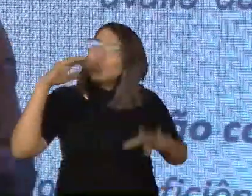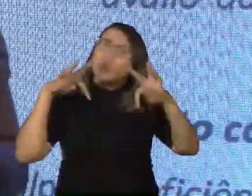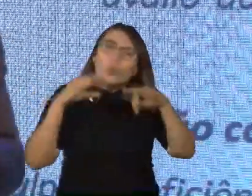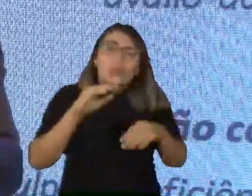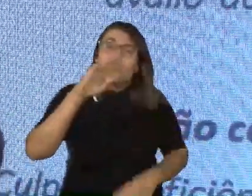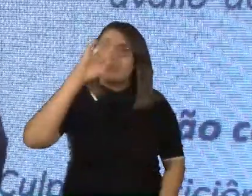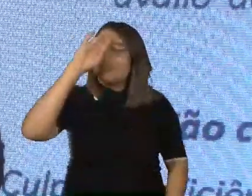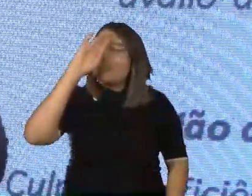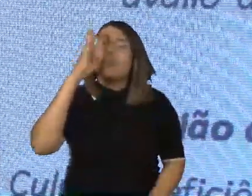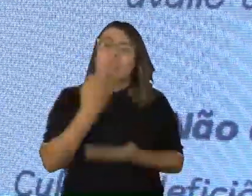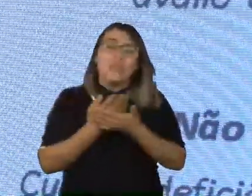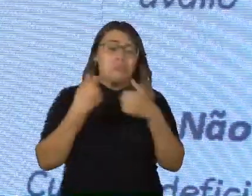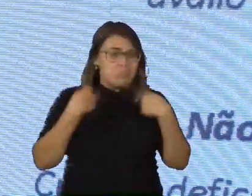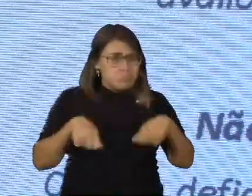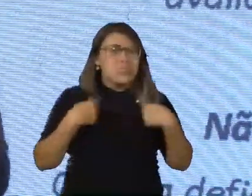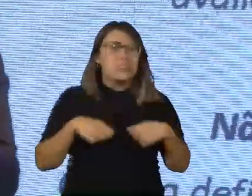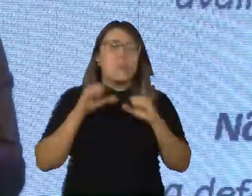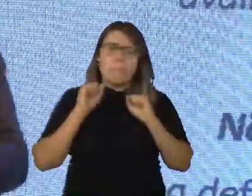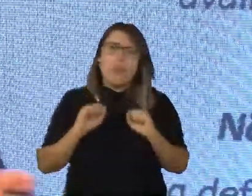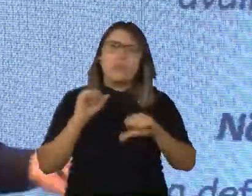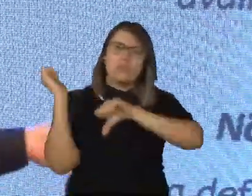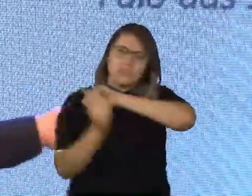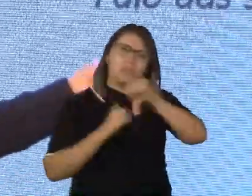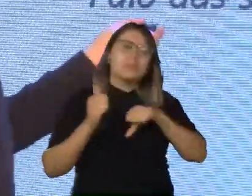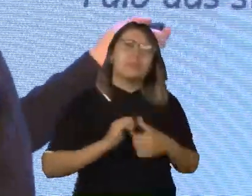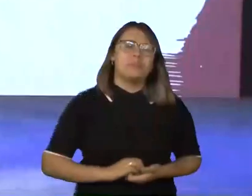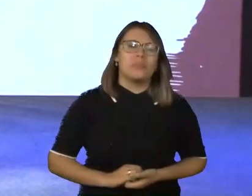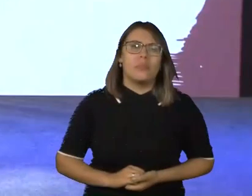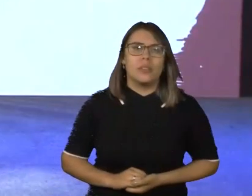merecem e têm, sim, formas e mecanismos de serem incluídas.